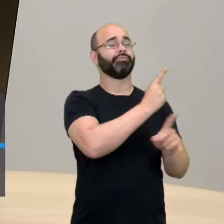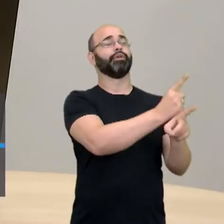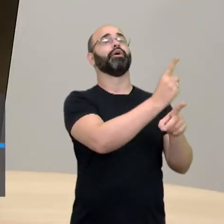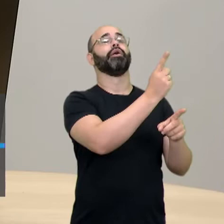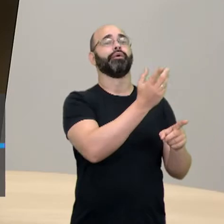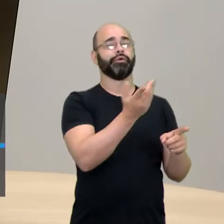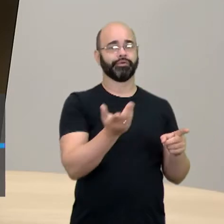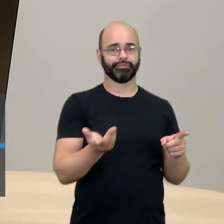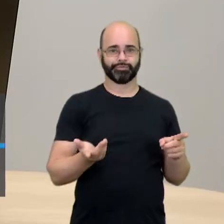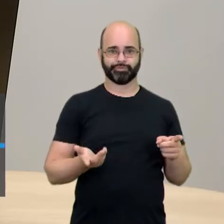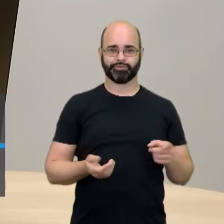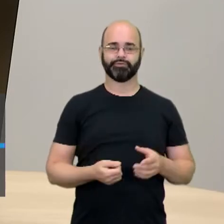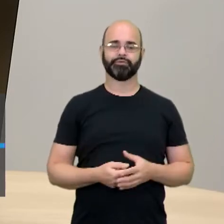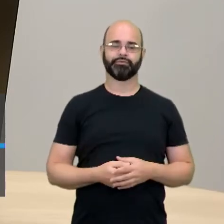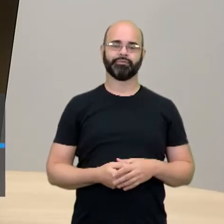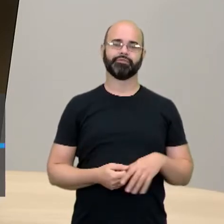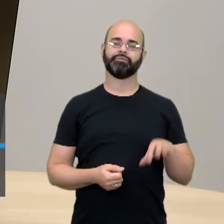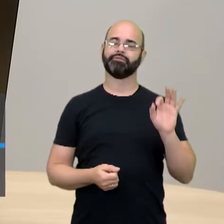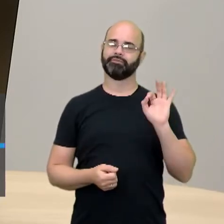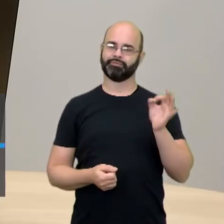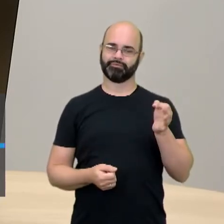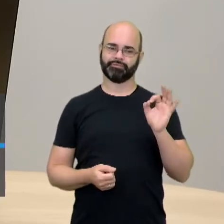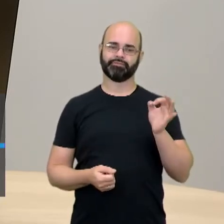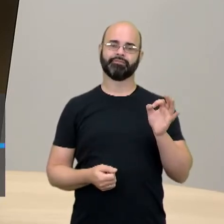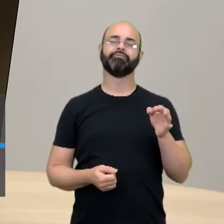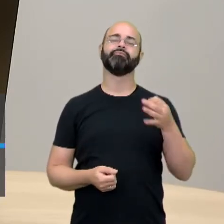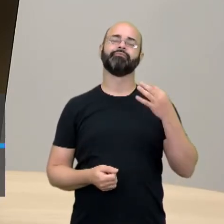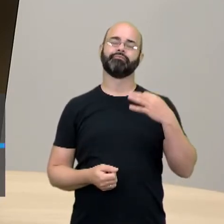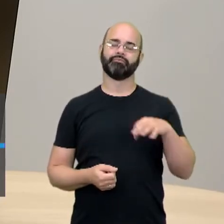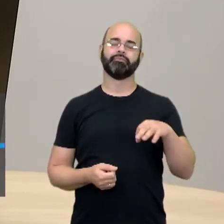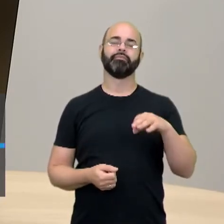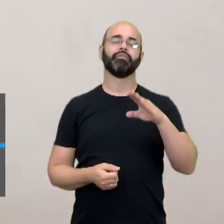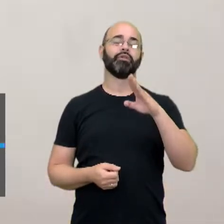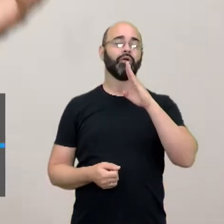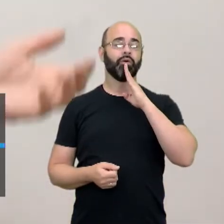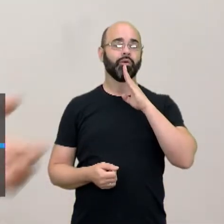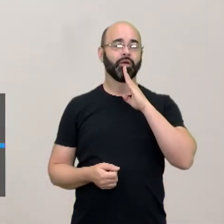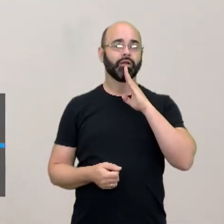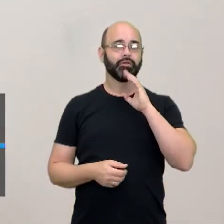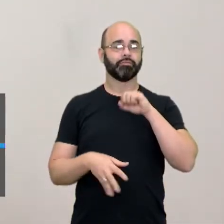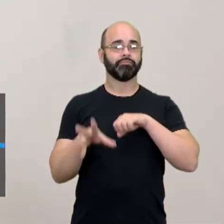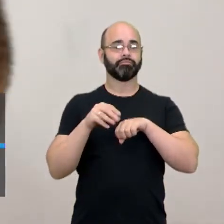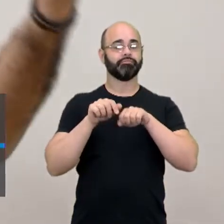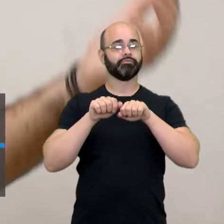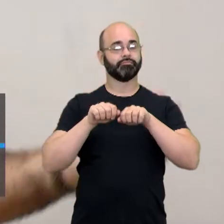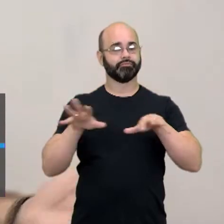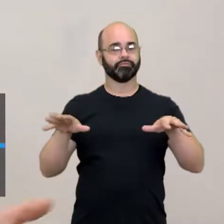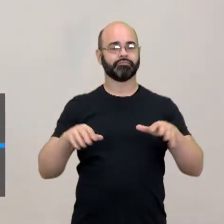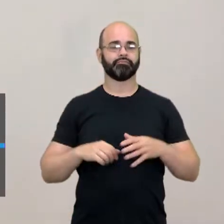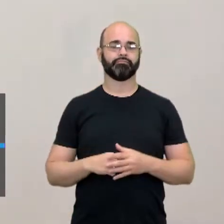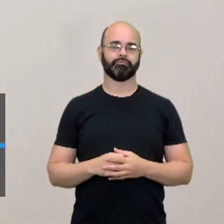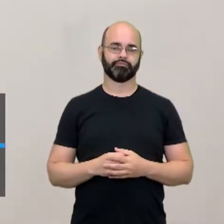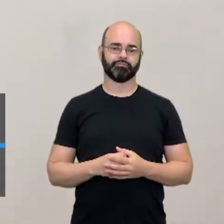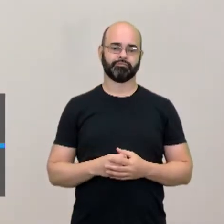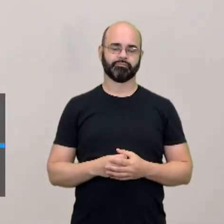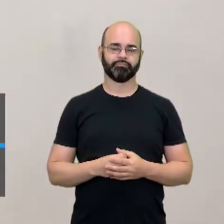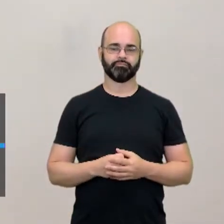Pois é. Mas é muito importante socializar o conhecimento. O Fleming foi que meio sem querer, né,